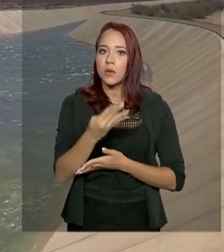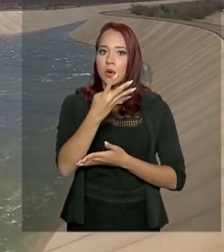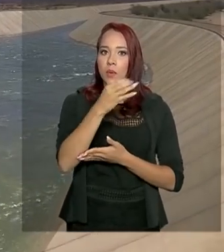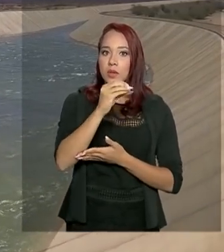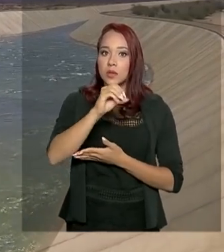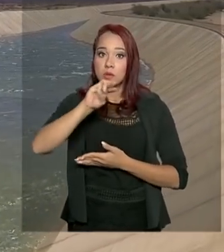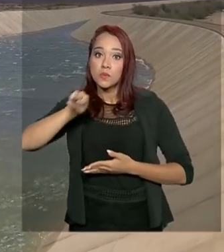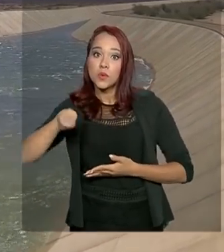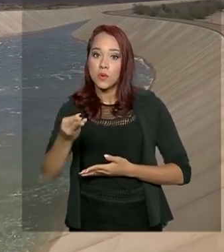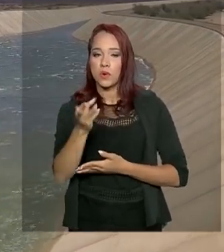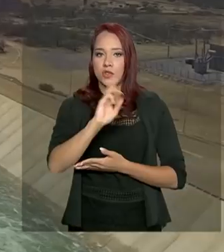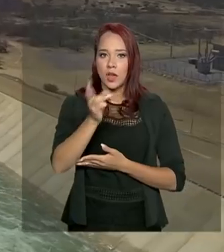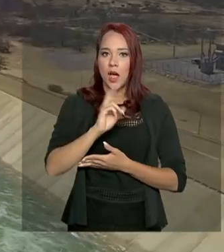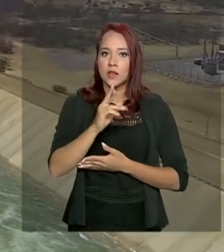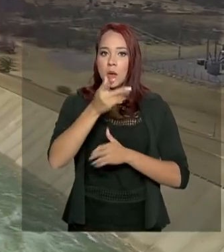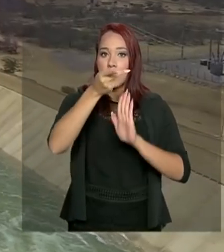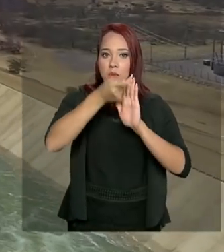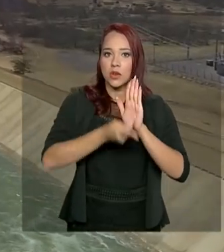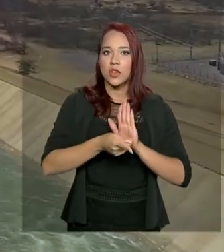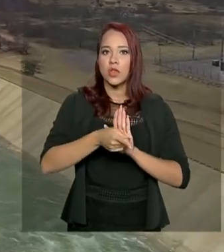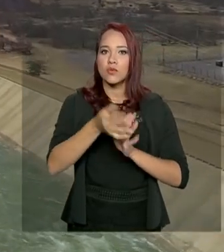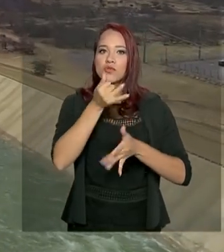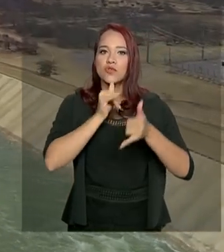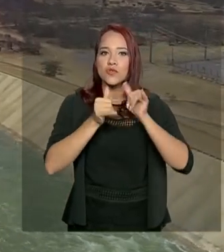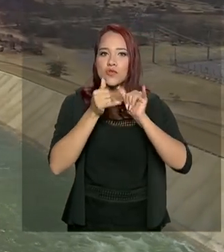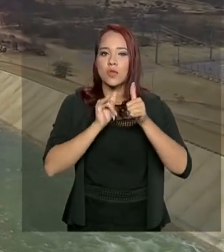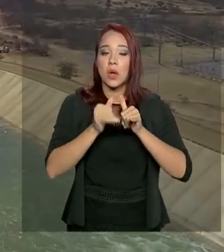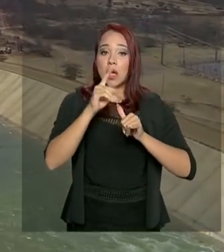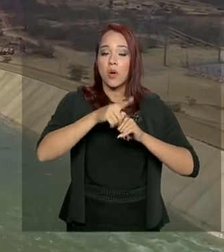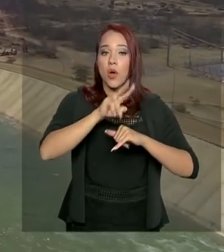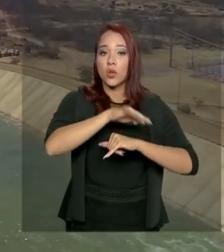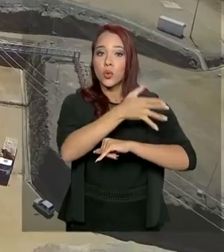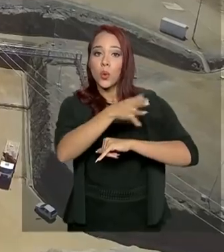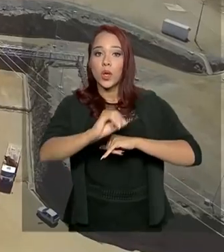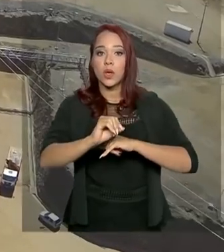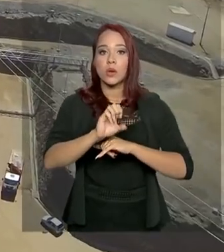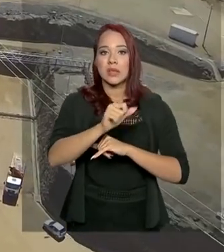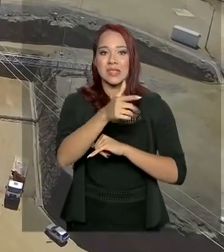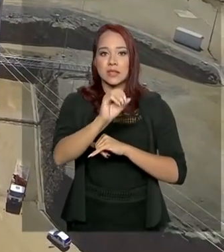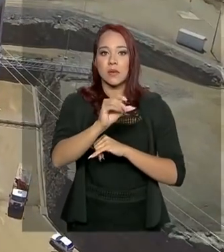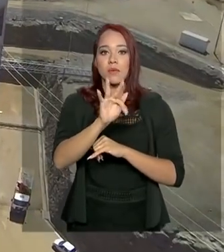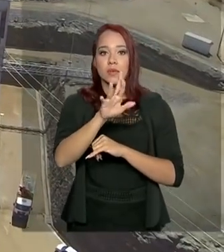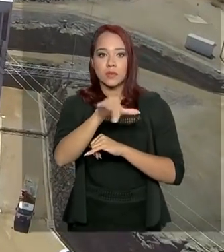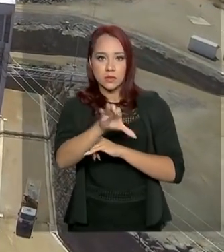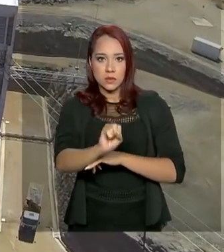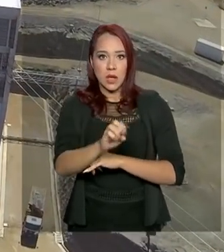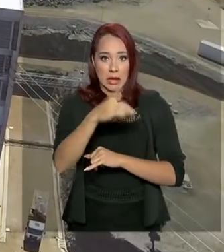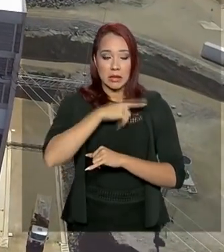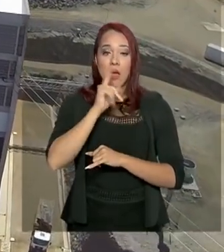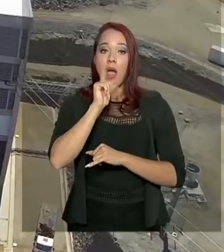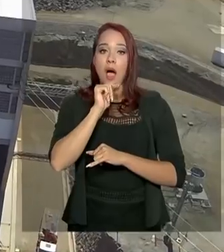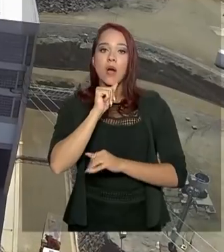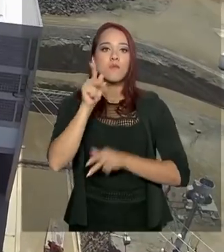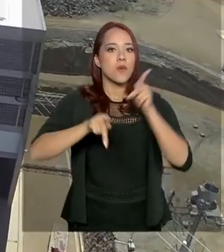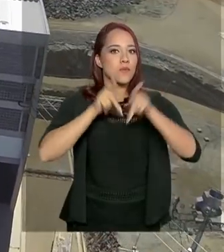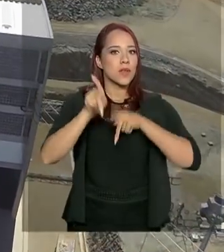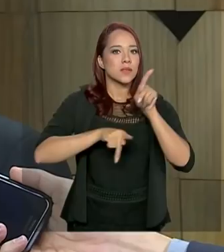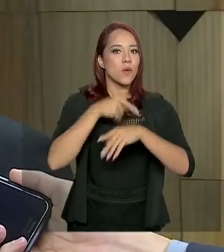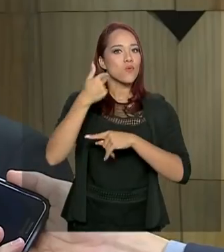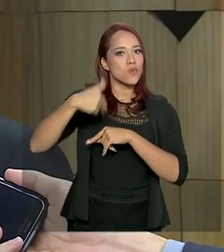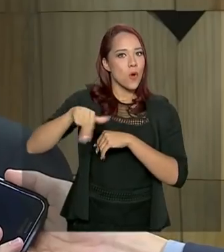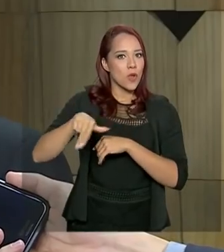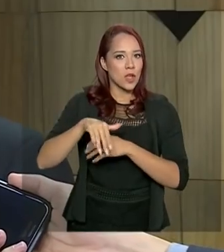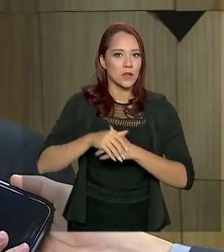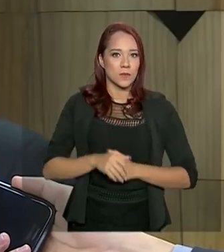reais em projetos hídricos, como o de integração do Rio São Francisco, que garante o abastecimento de água para a população do Nordeste.